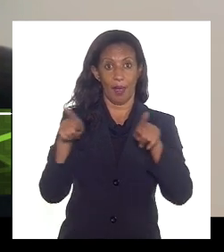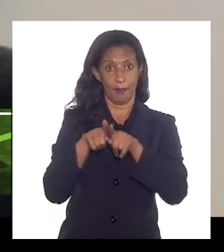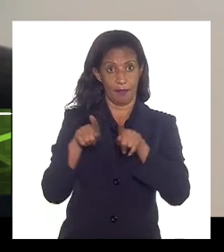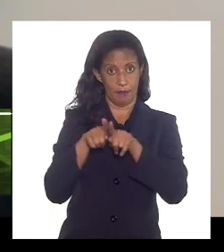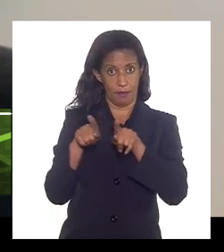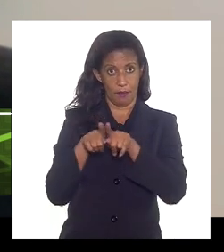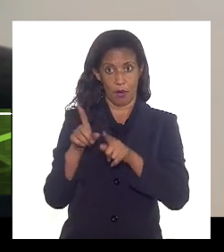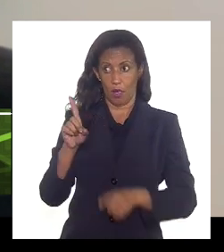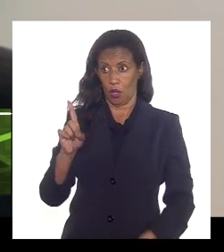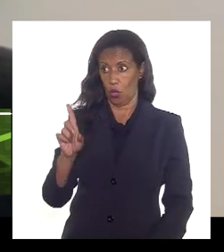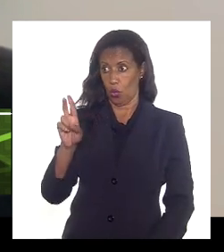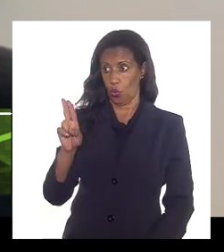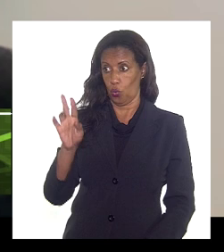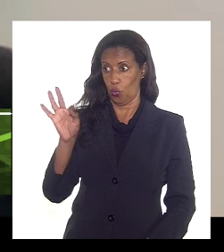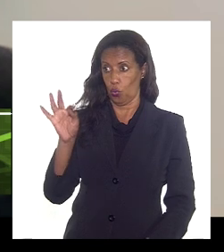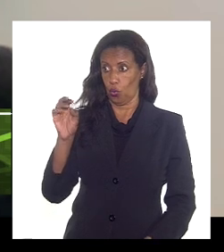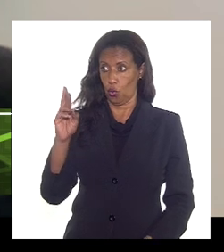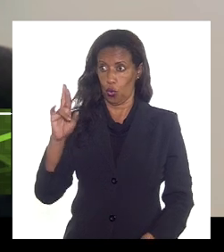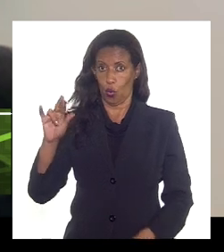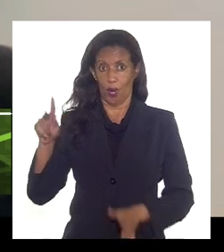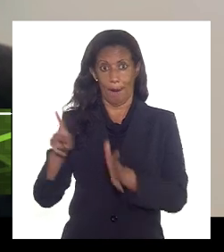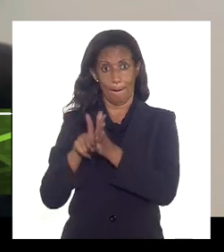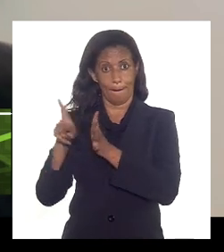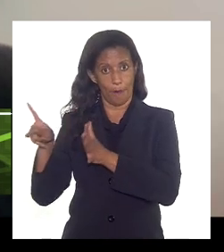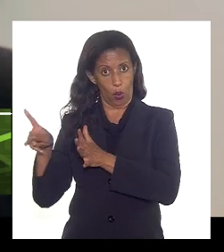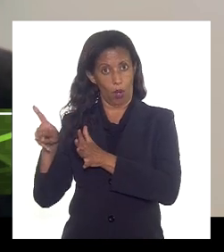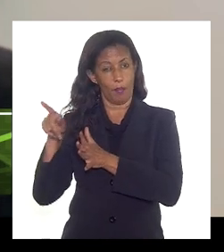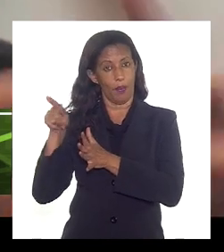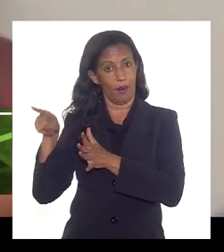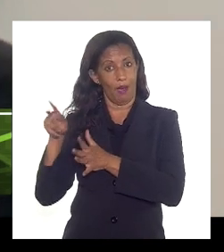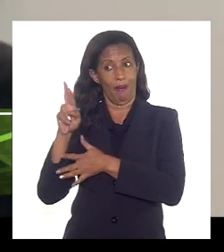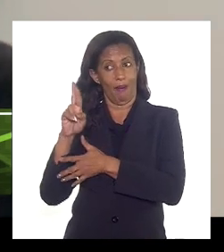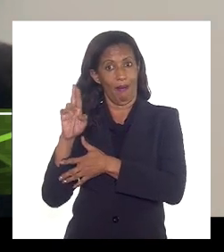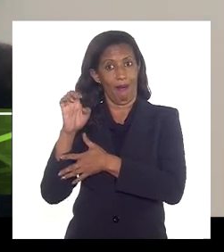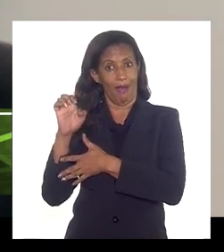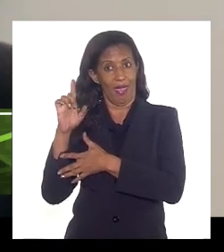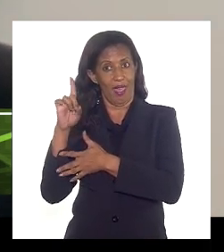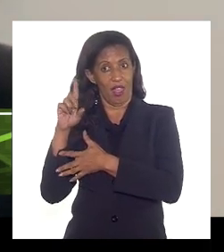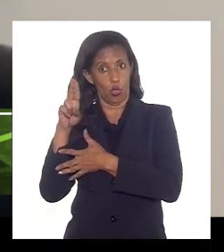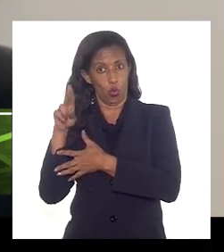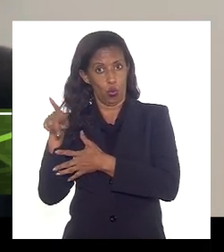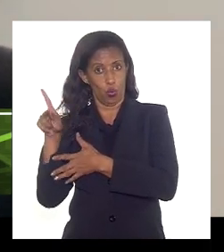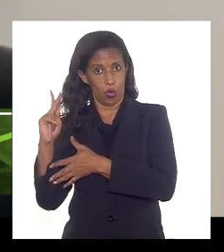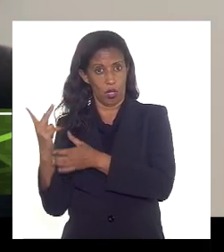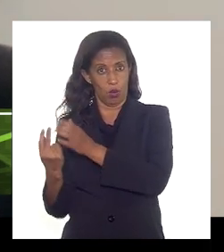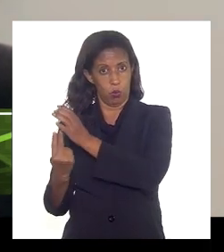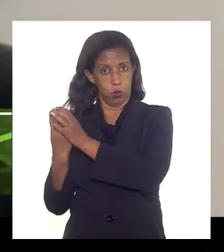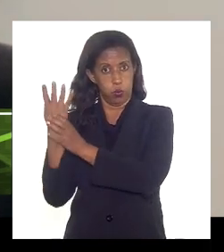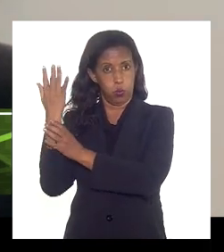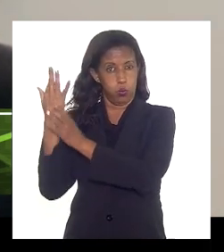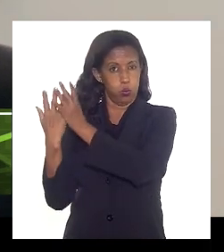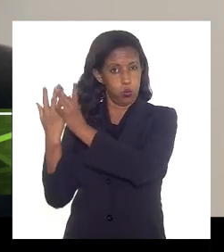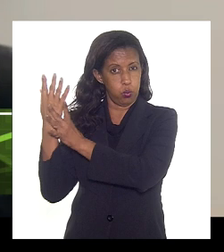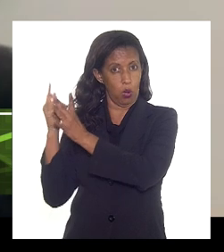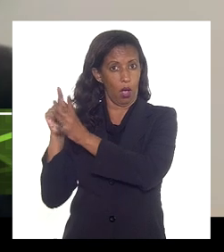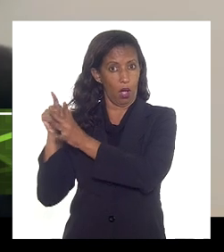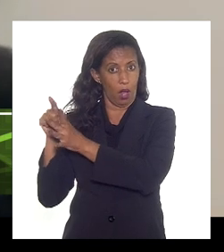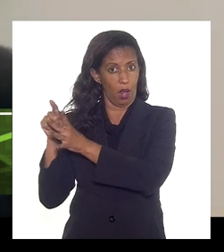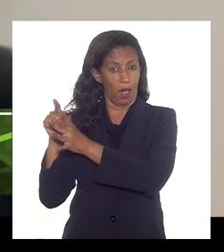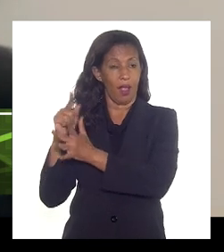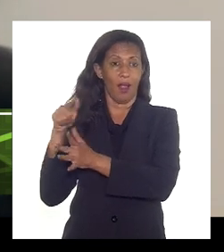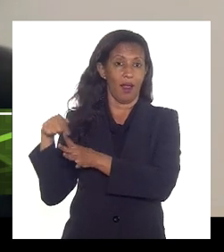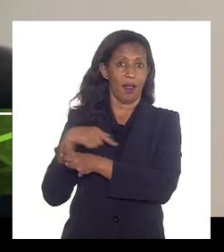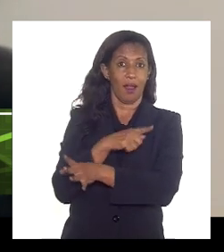que abastece a Reduc essa mesma adutora também vai fornecer o gás a água a partir do Rio Bandu